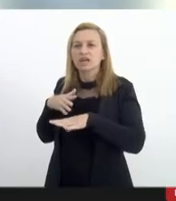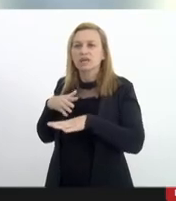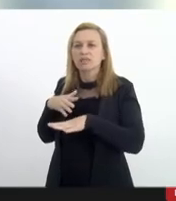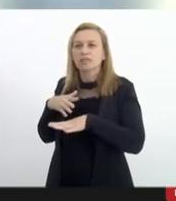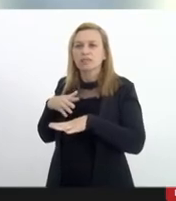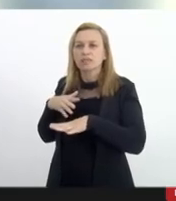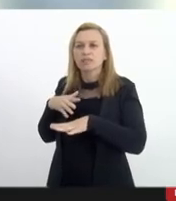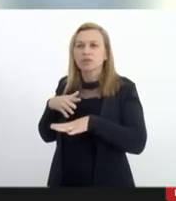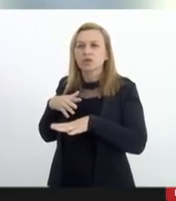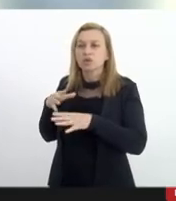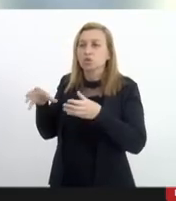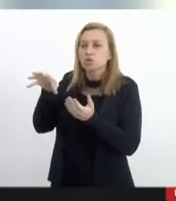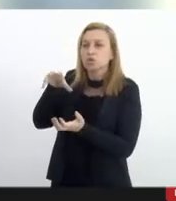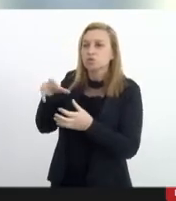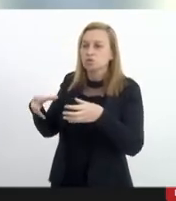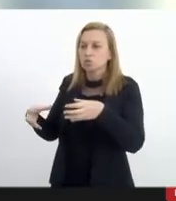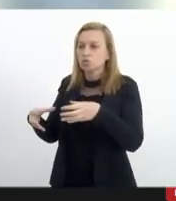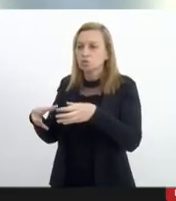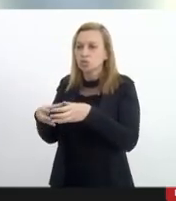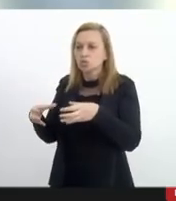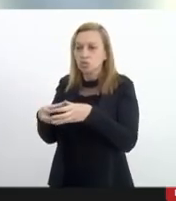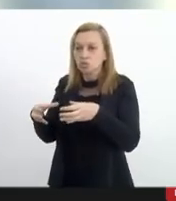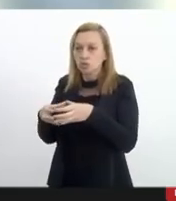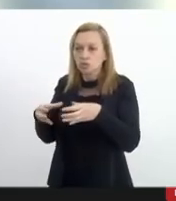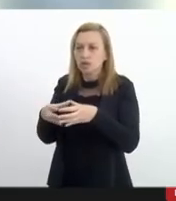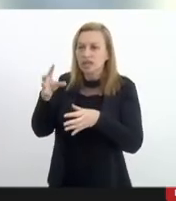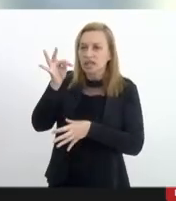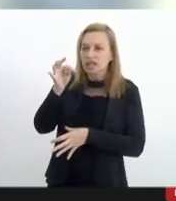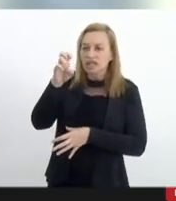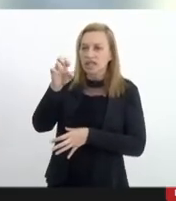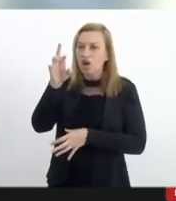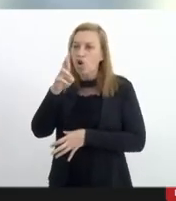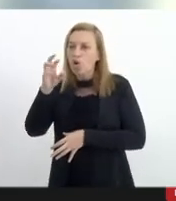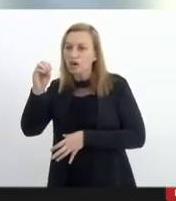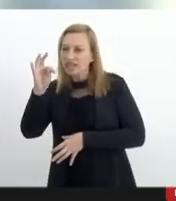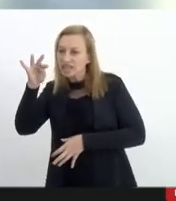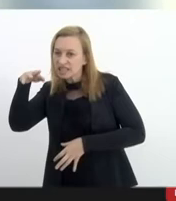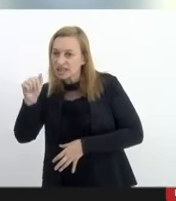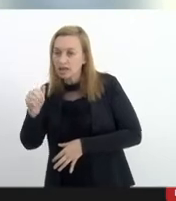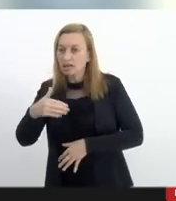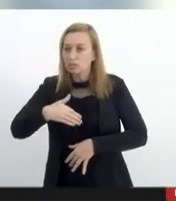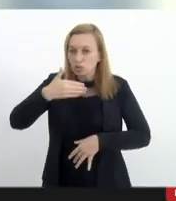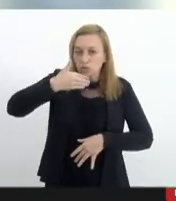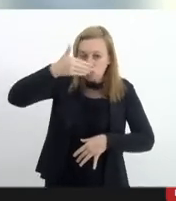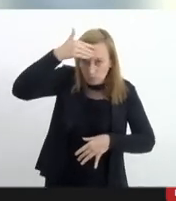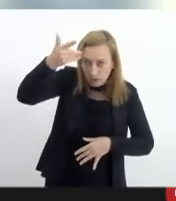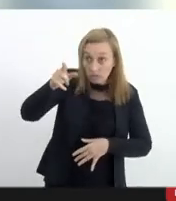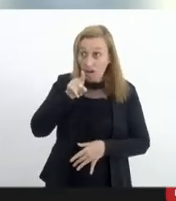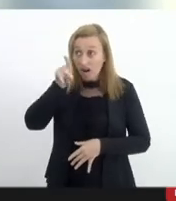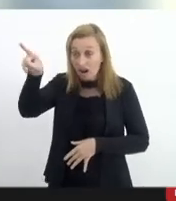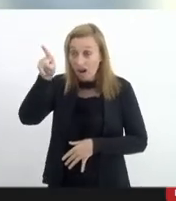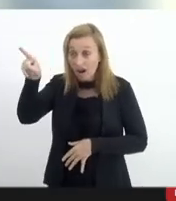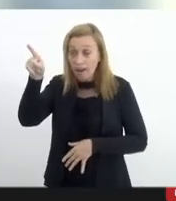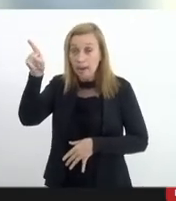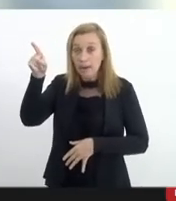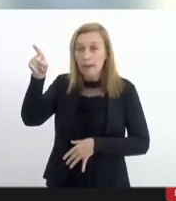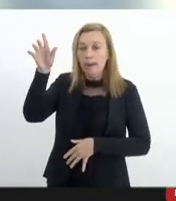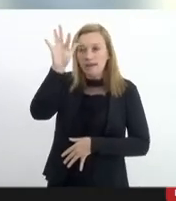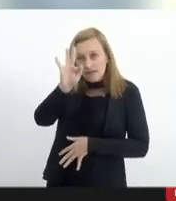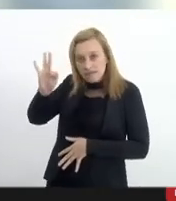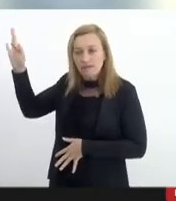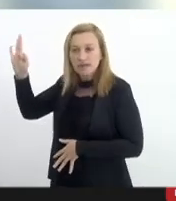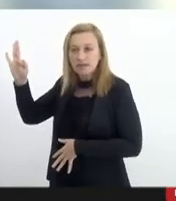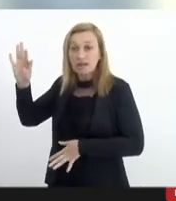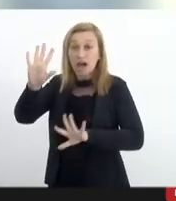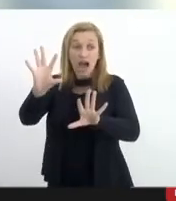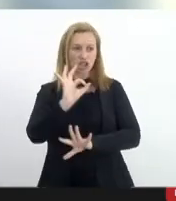de um grupo terrorista muçulmano ao Bataclan lá em Paris em que os policiais da Polícia Nacional